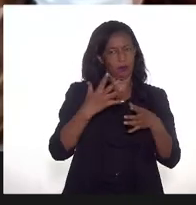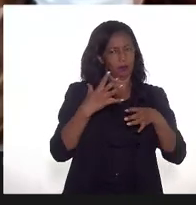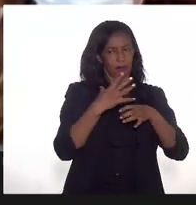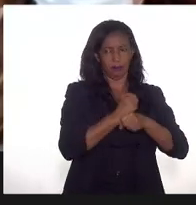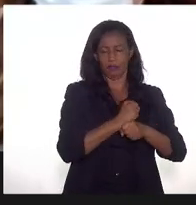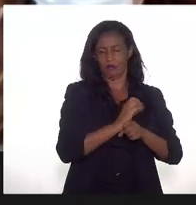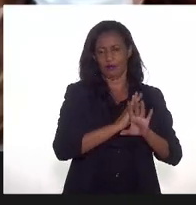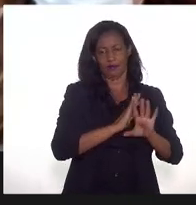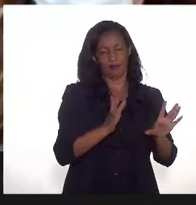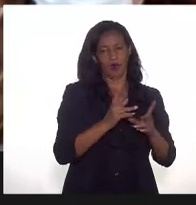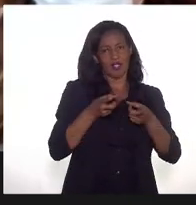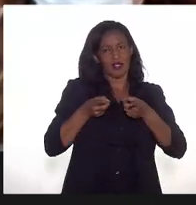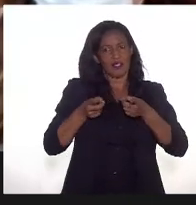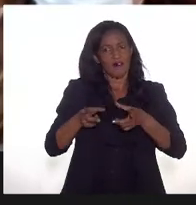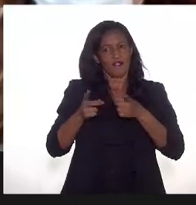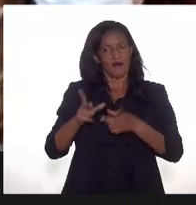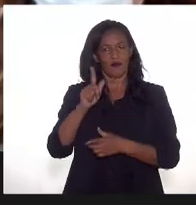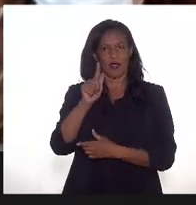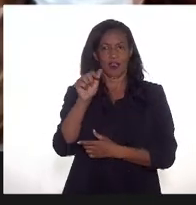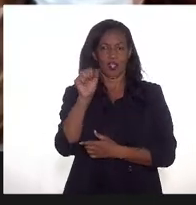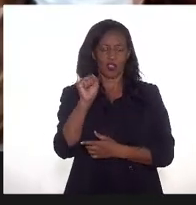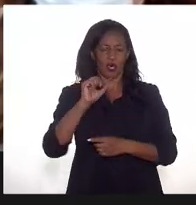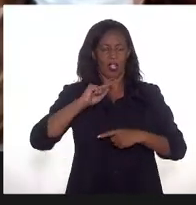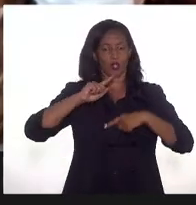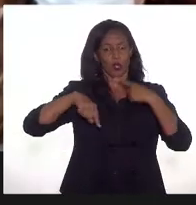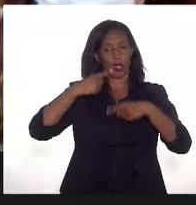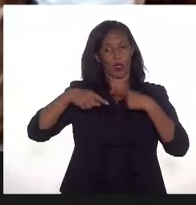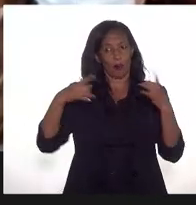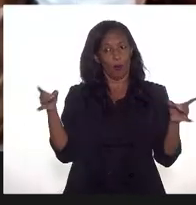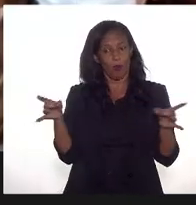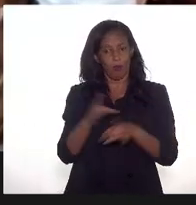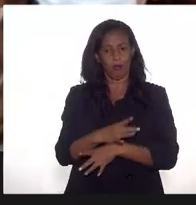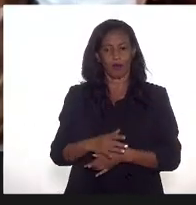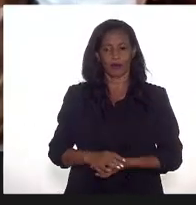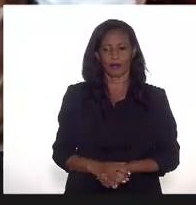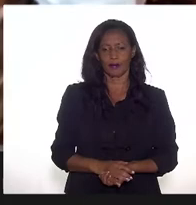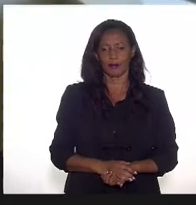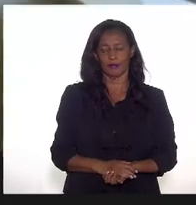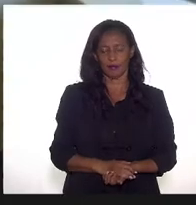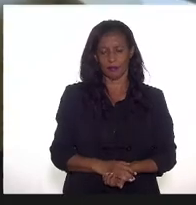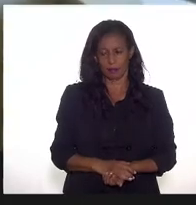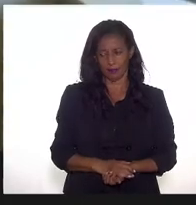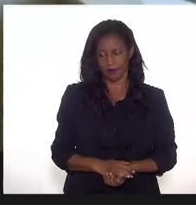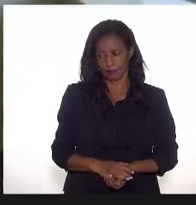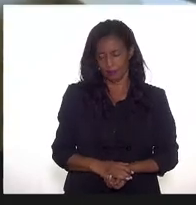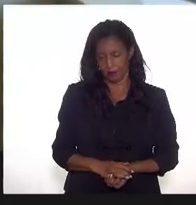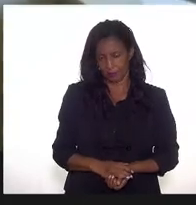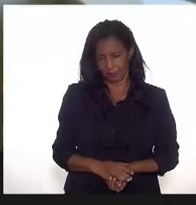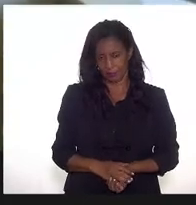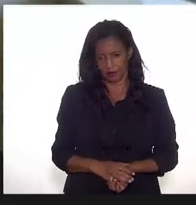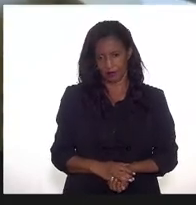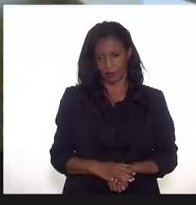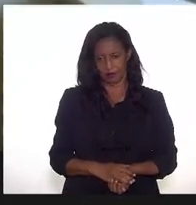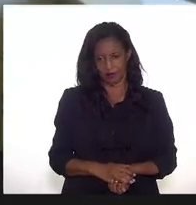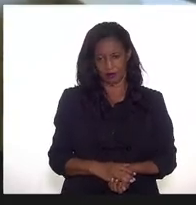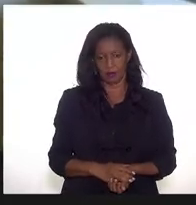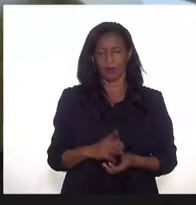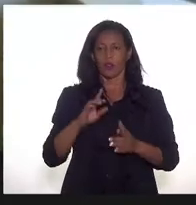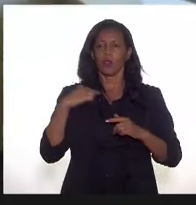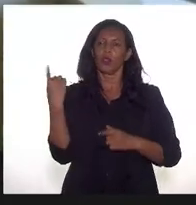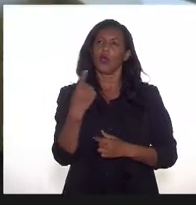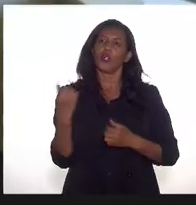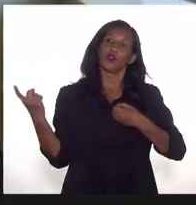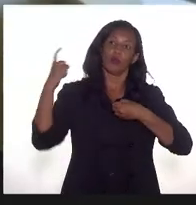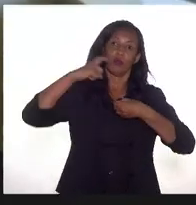contratos de venda de gás só vão para a ANP depois de firmados. Eu agradeço ao senhor, mas iremos voltar a esse